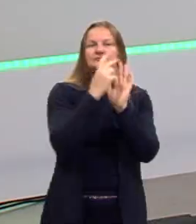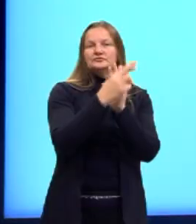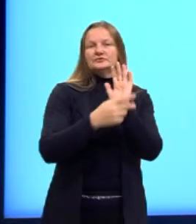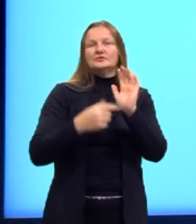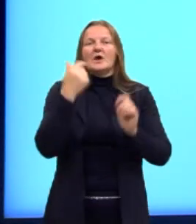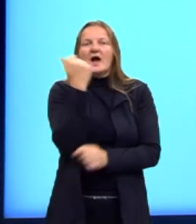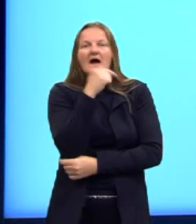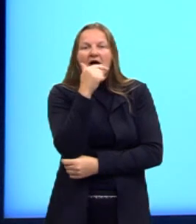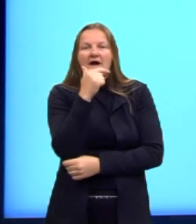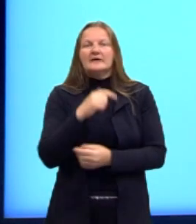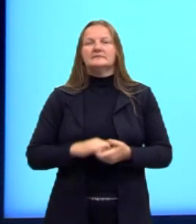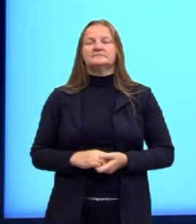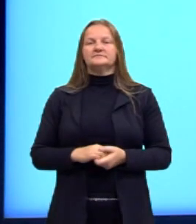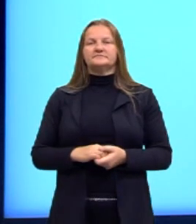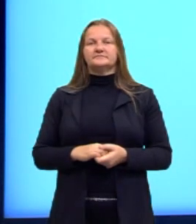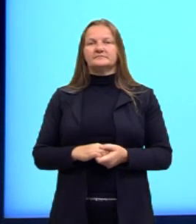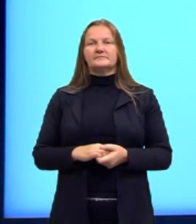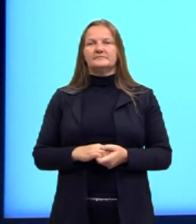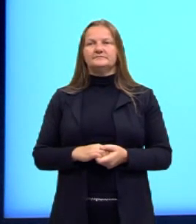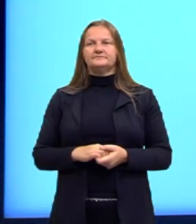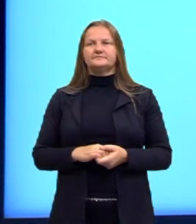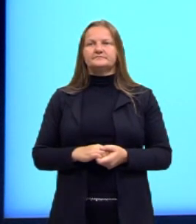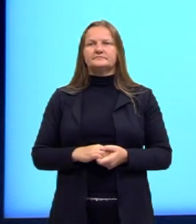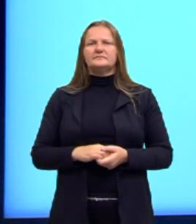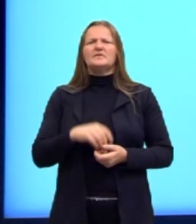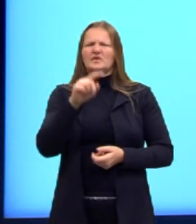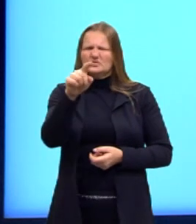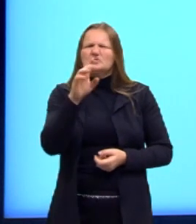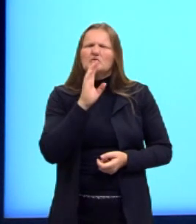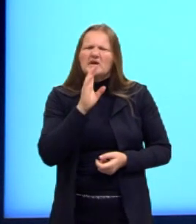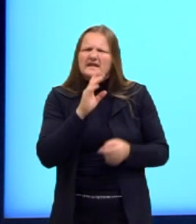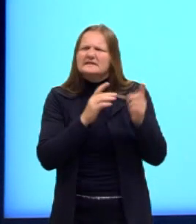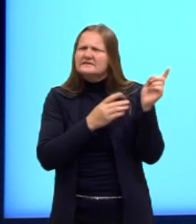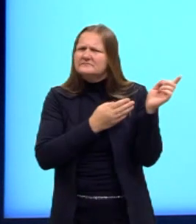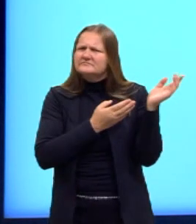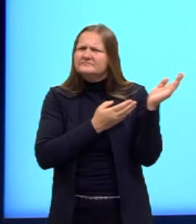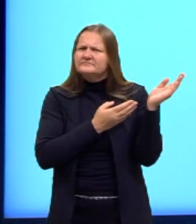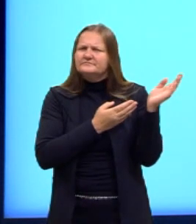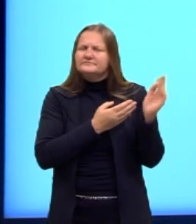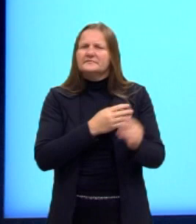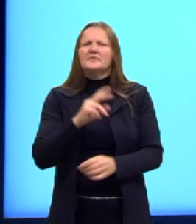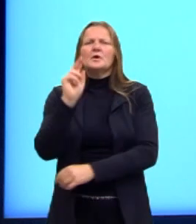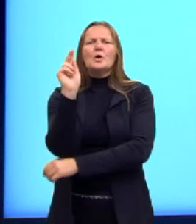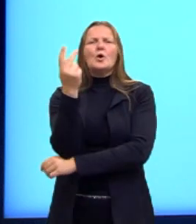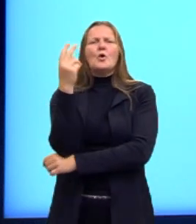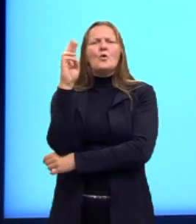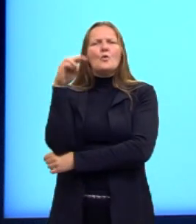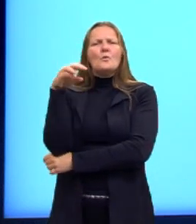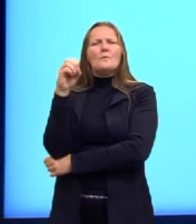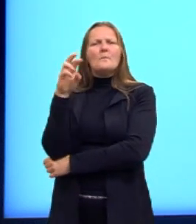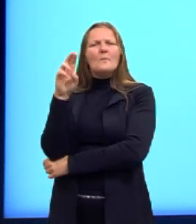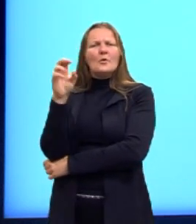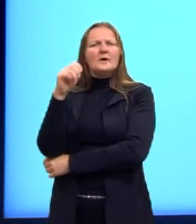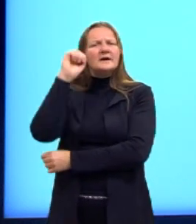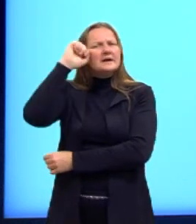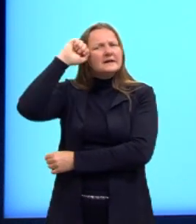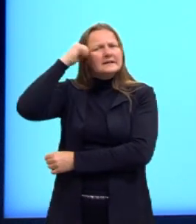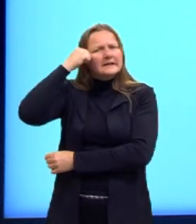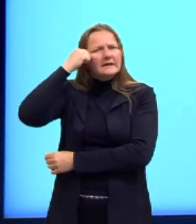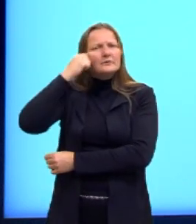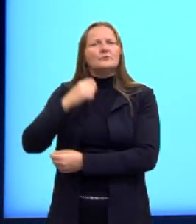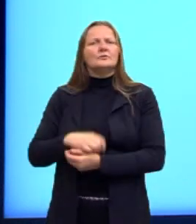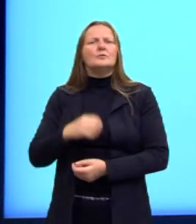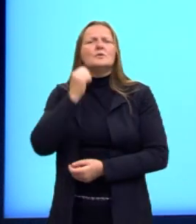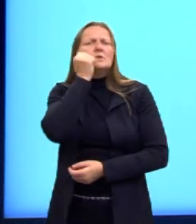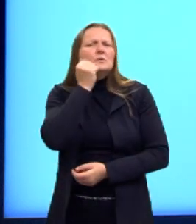Você já ouviu a expressão humor negro? Antes de a gente partir direto para os nossos gêneros de